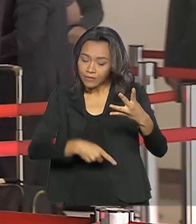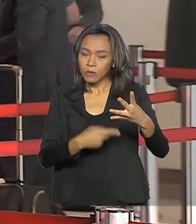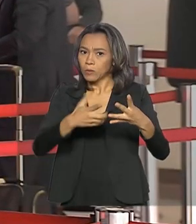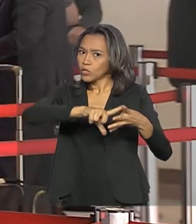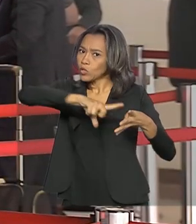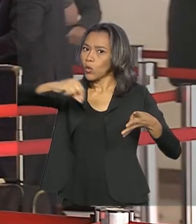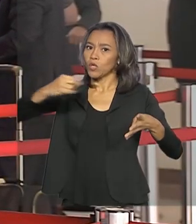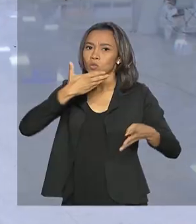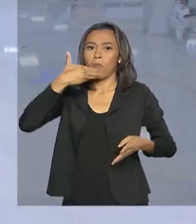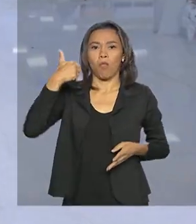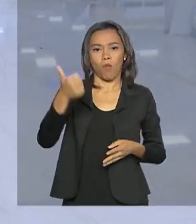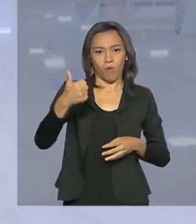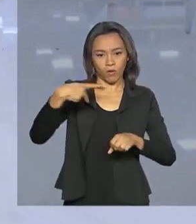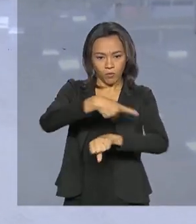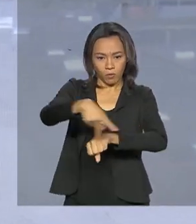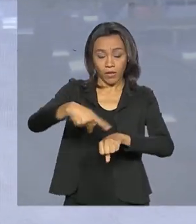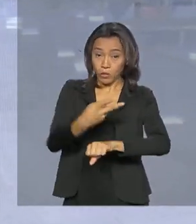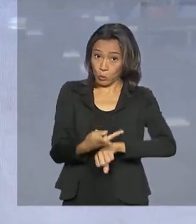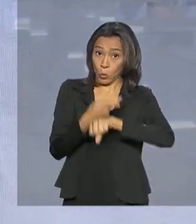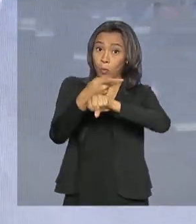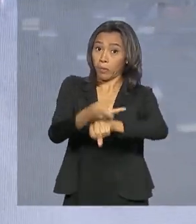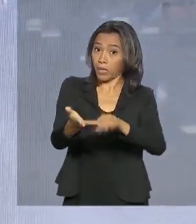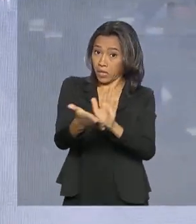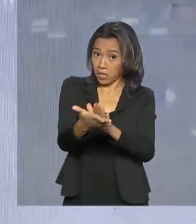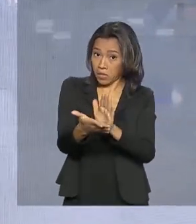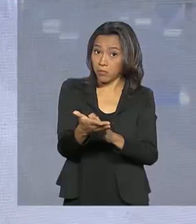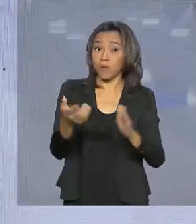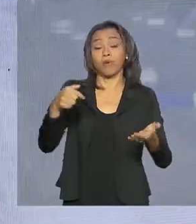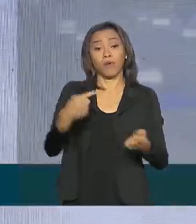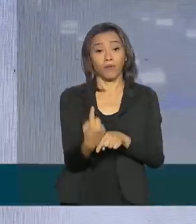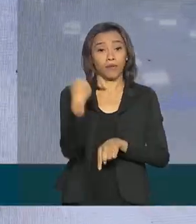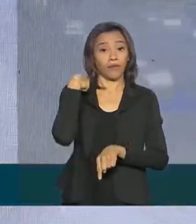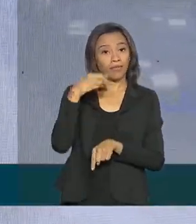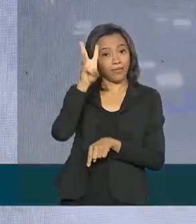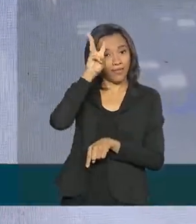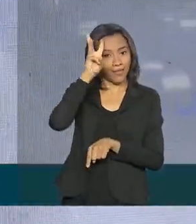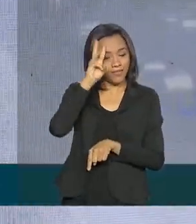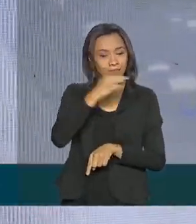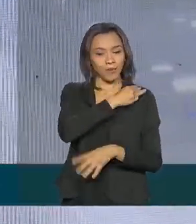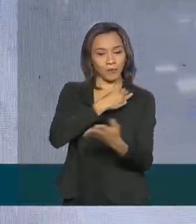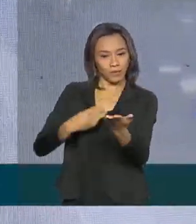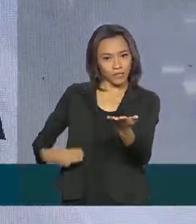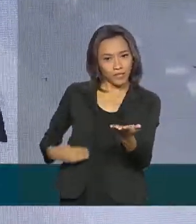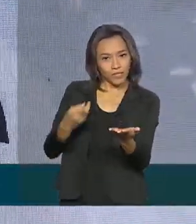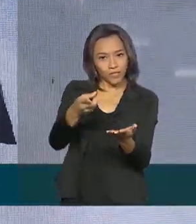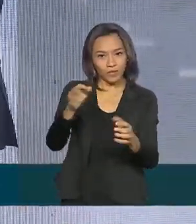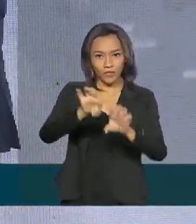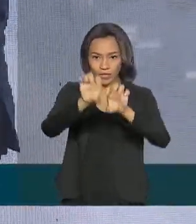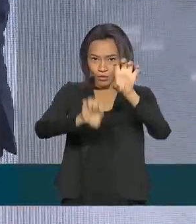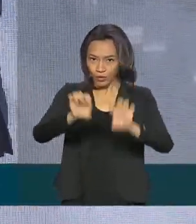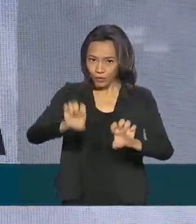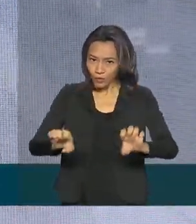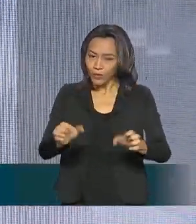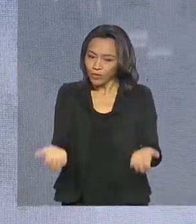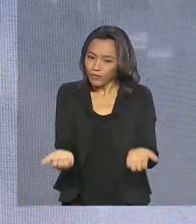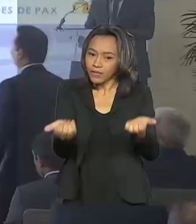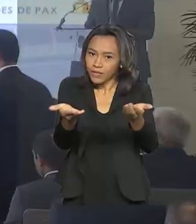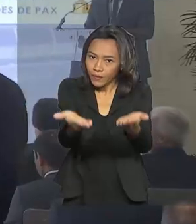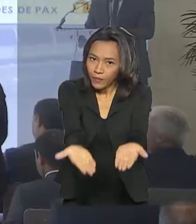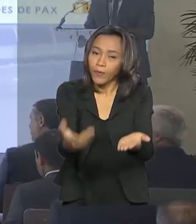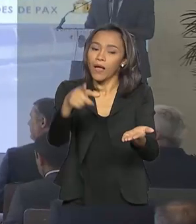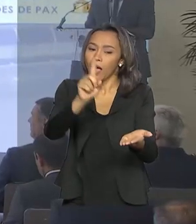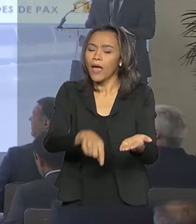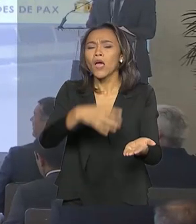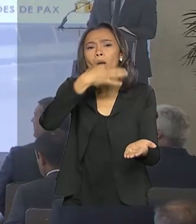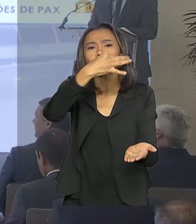os melhores do país. O prêmio foi entregue nesta terça-feira pelo Ministro da Infraestrutura e é baseado na opinião